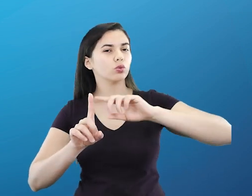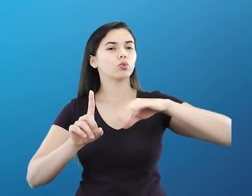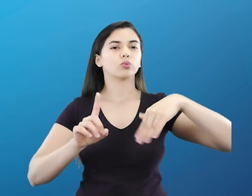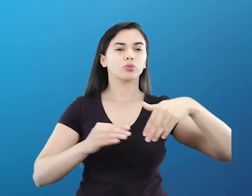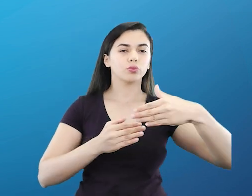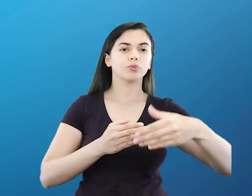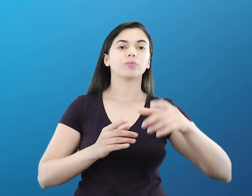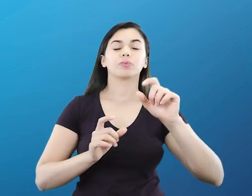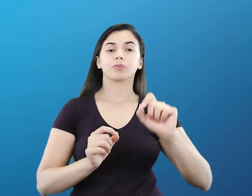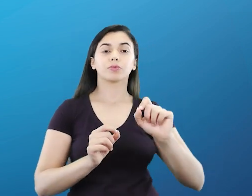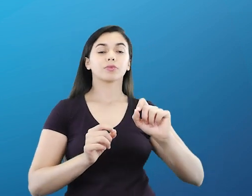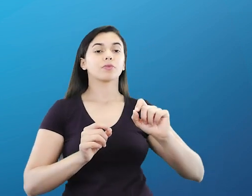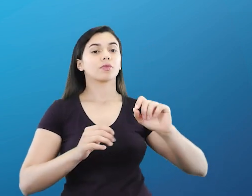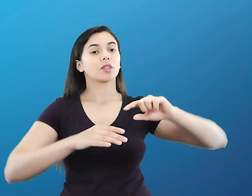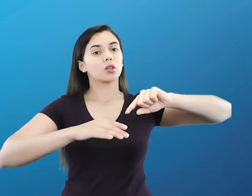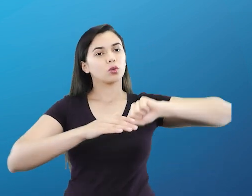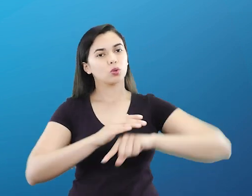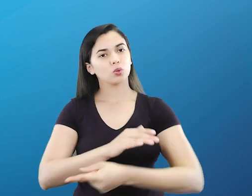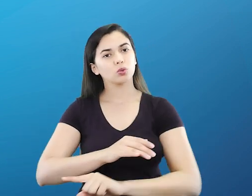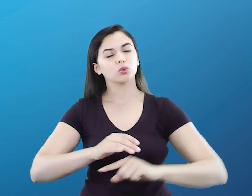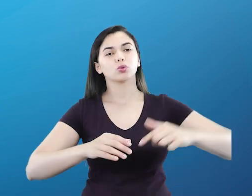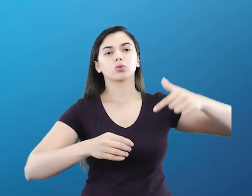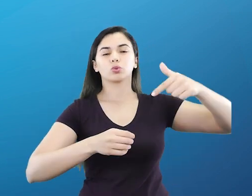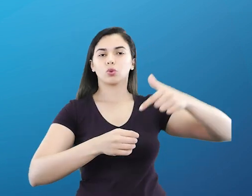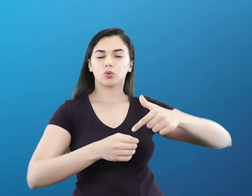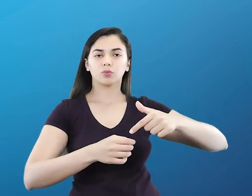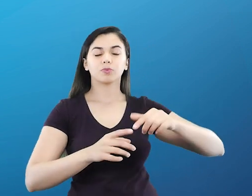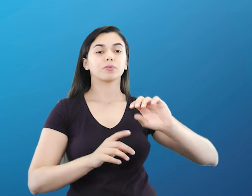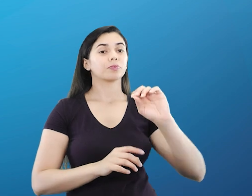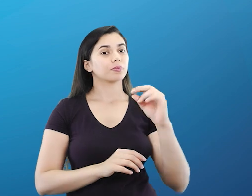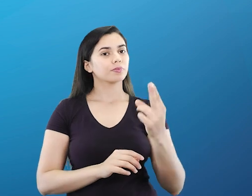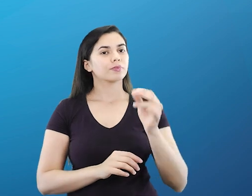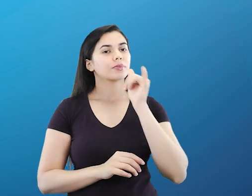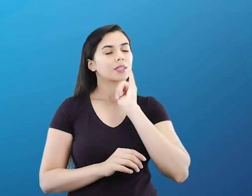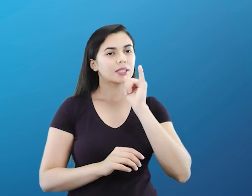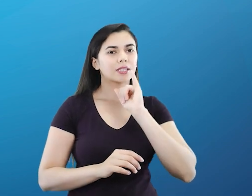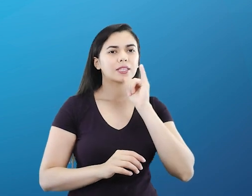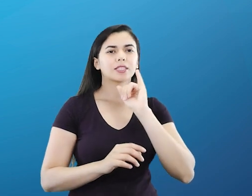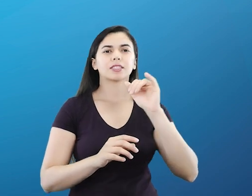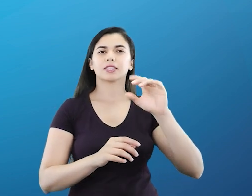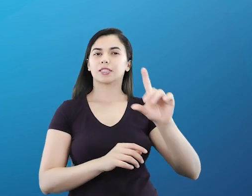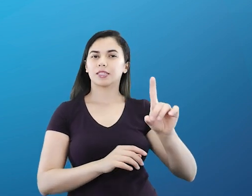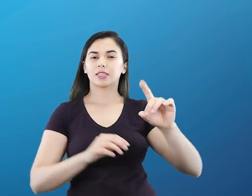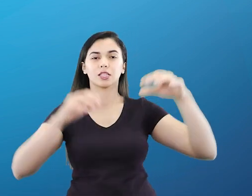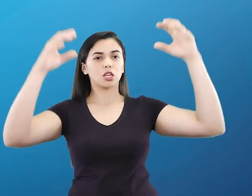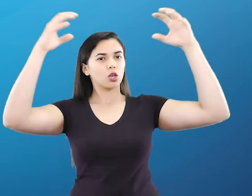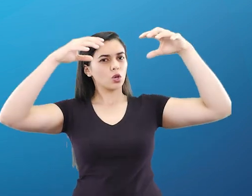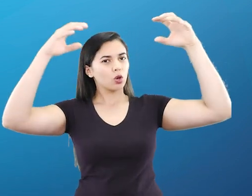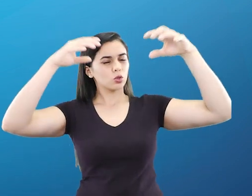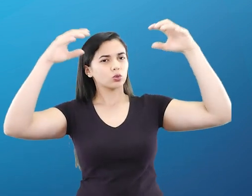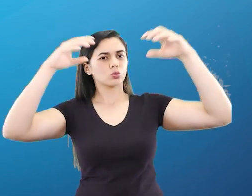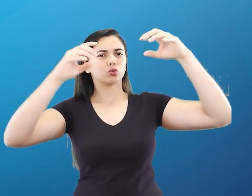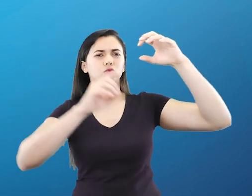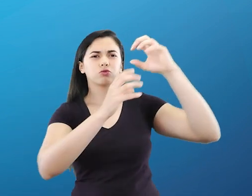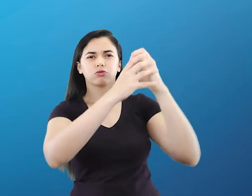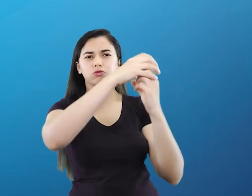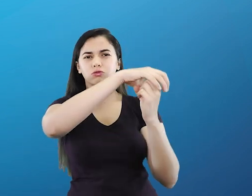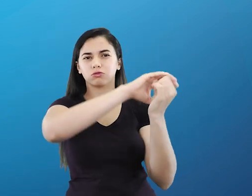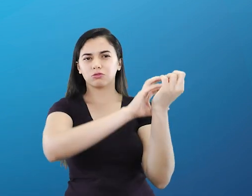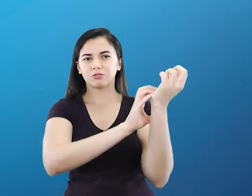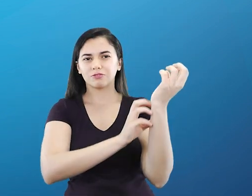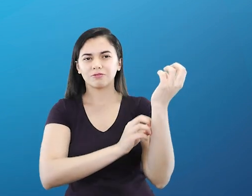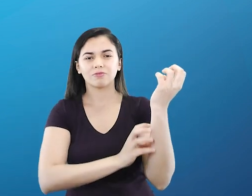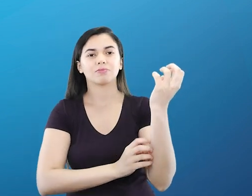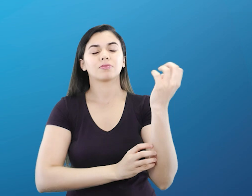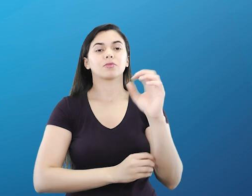combustíveis fósseis. C, a formação de chuvas ácidas. D, a modificação do relevo terrestre. Ou letra